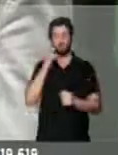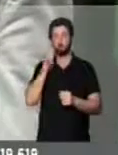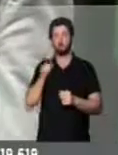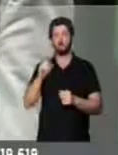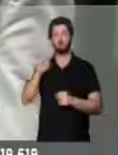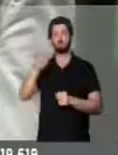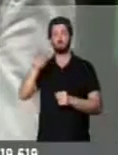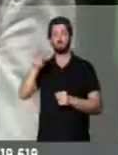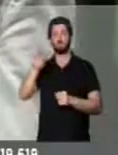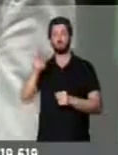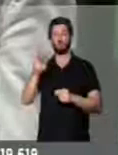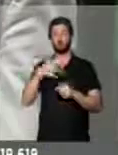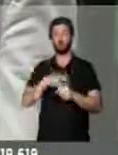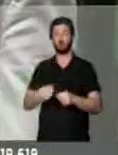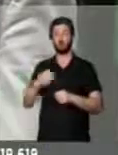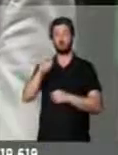Salvador.